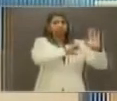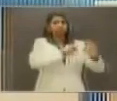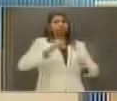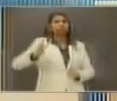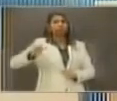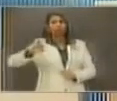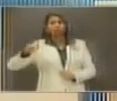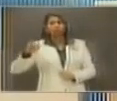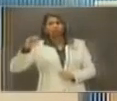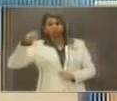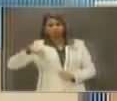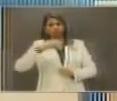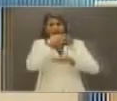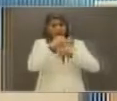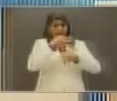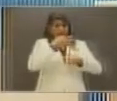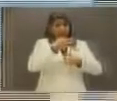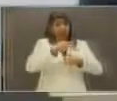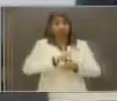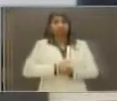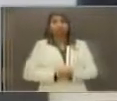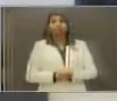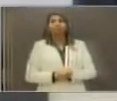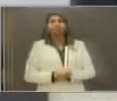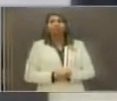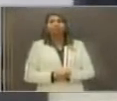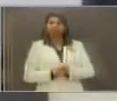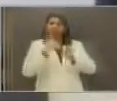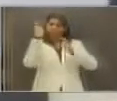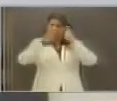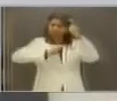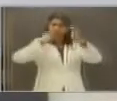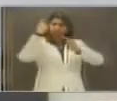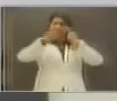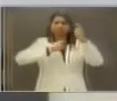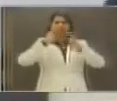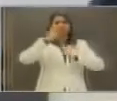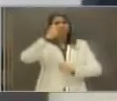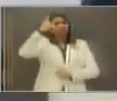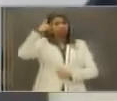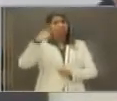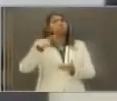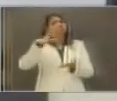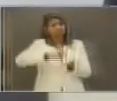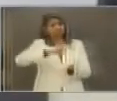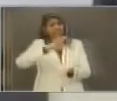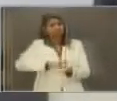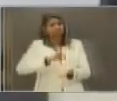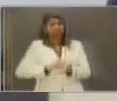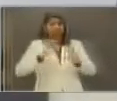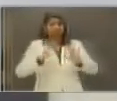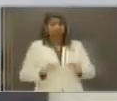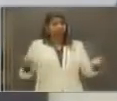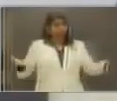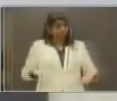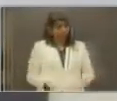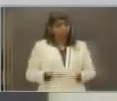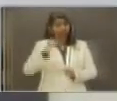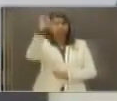fazer o comentário. A preocupação de Alex, ela é importante. Nós estamos em um cenário nacional